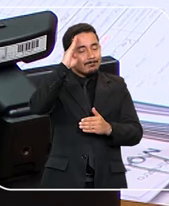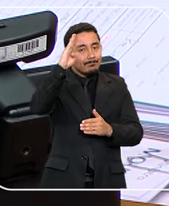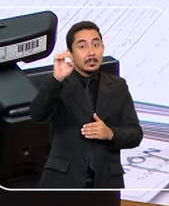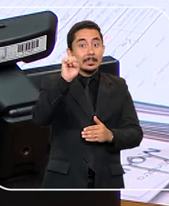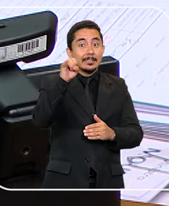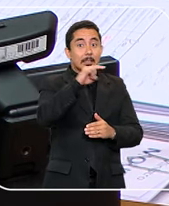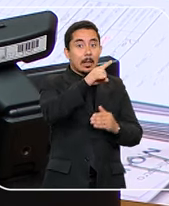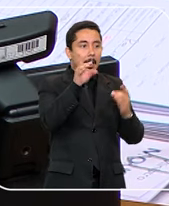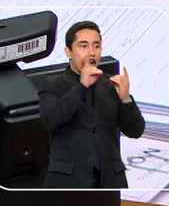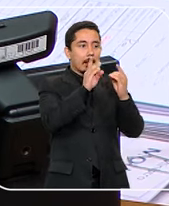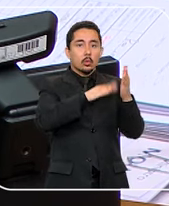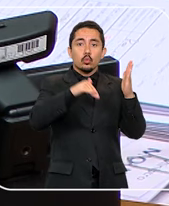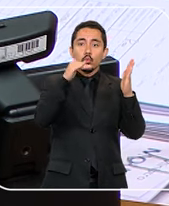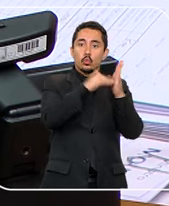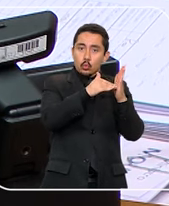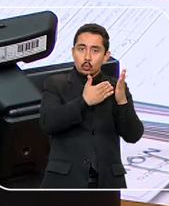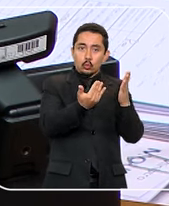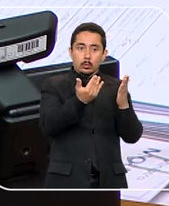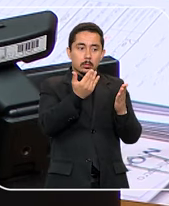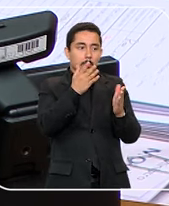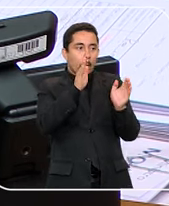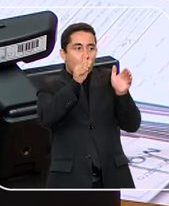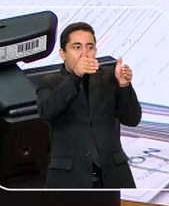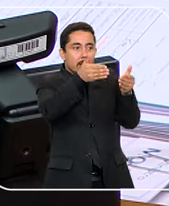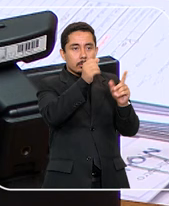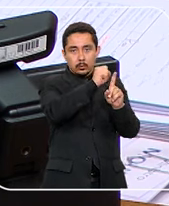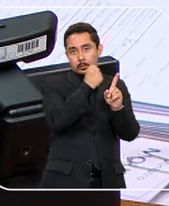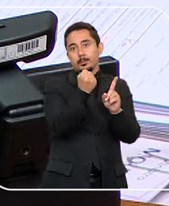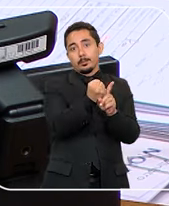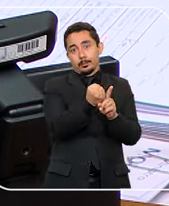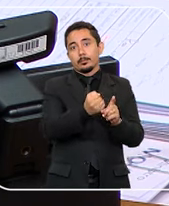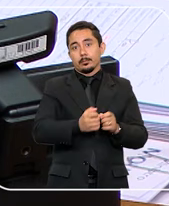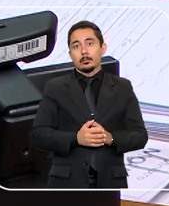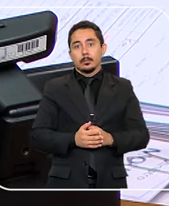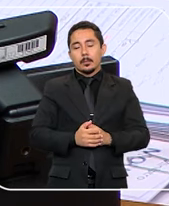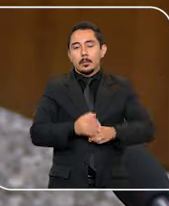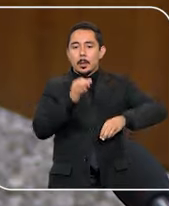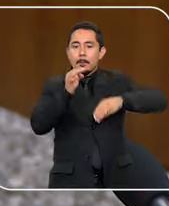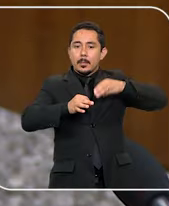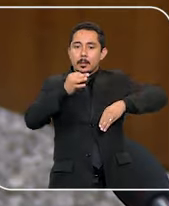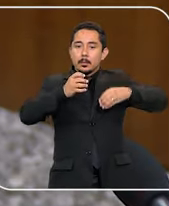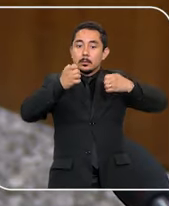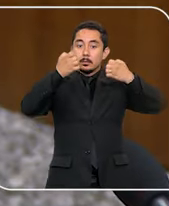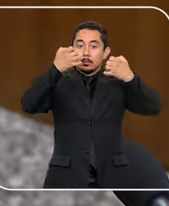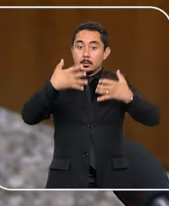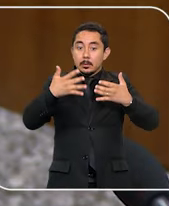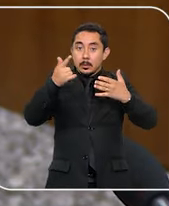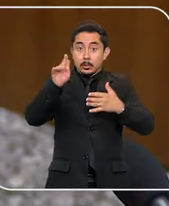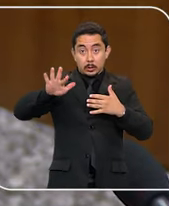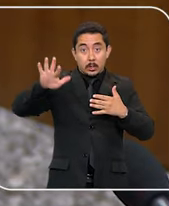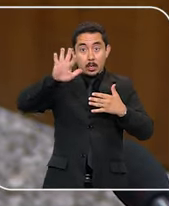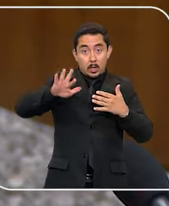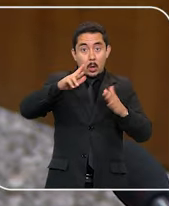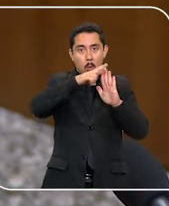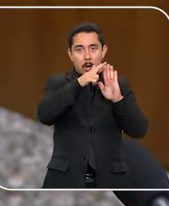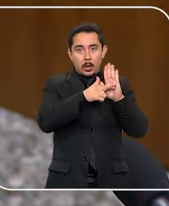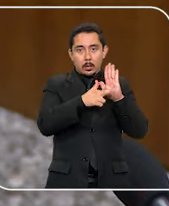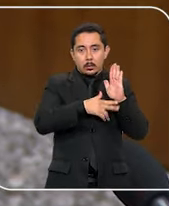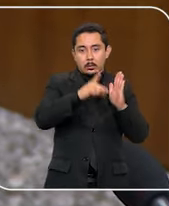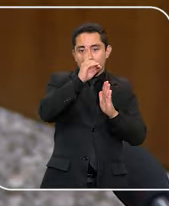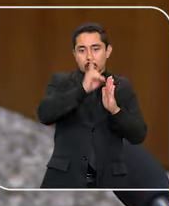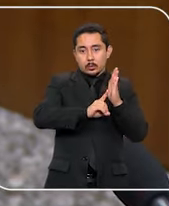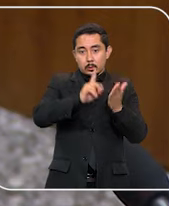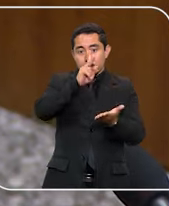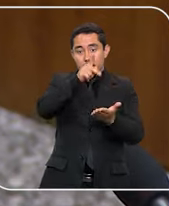especialmente quando não for atendida a respectiva finalidade social. Segundo a ministra, como regra geral,